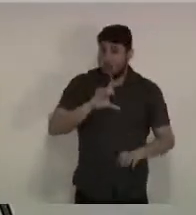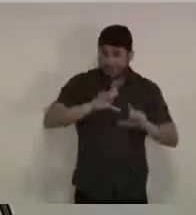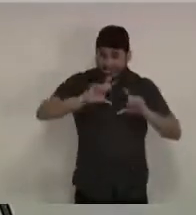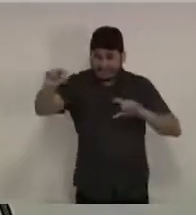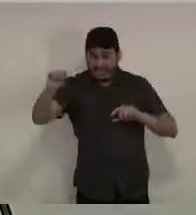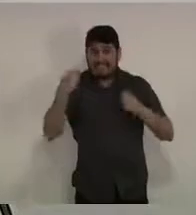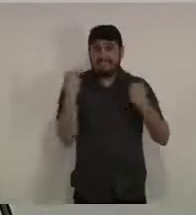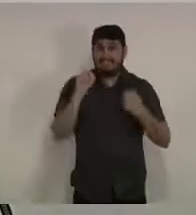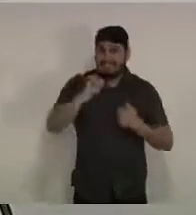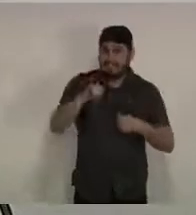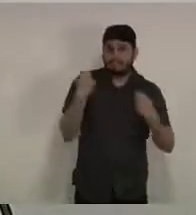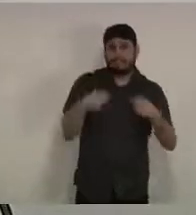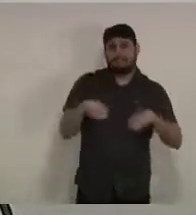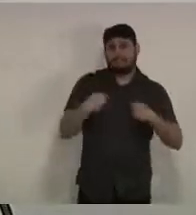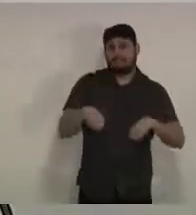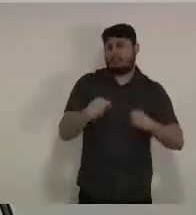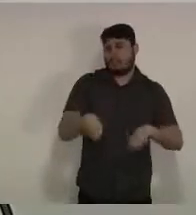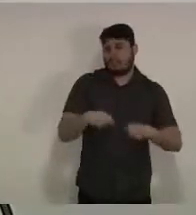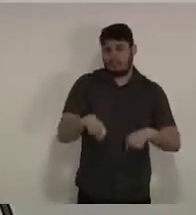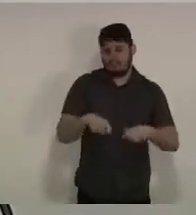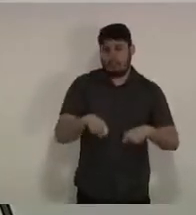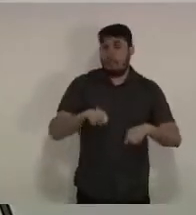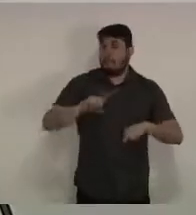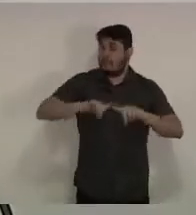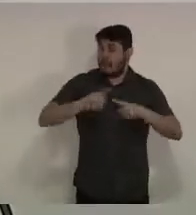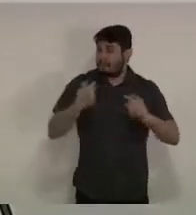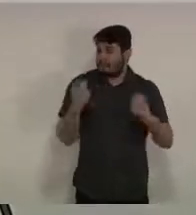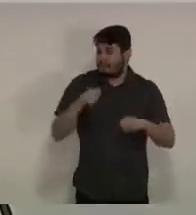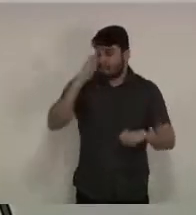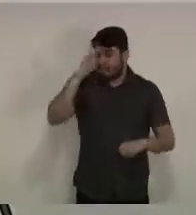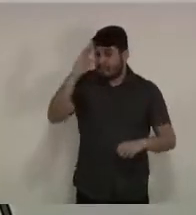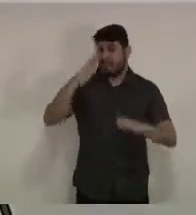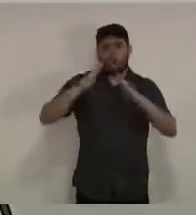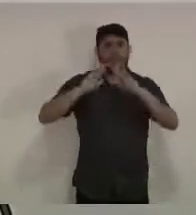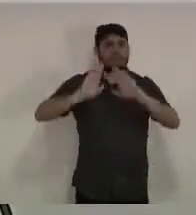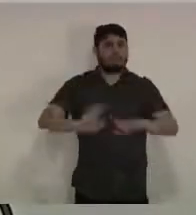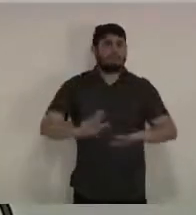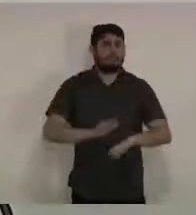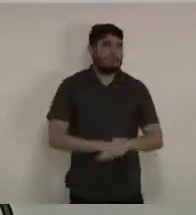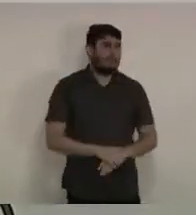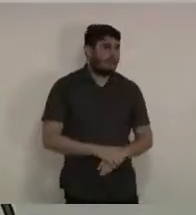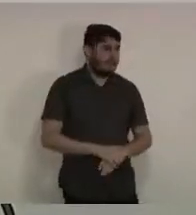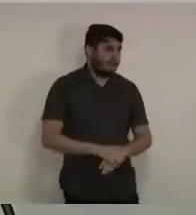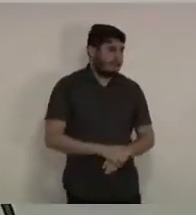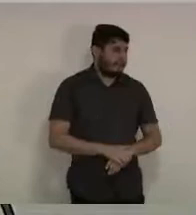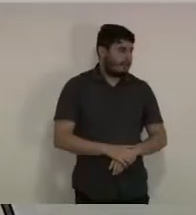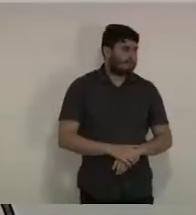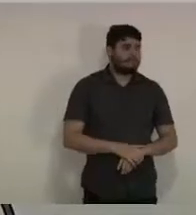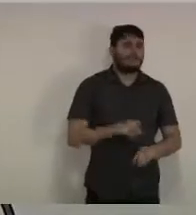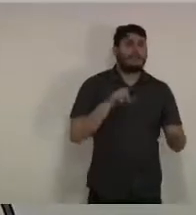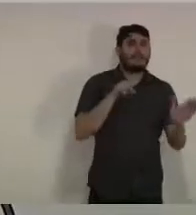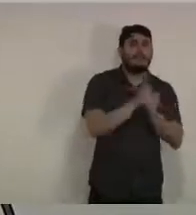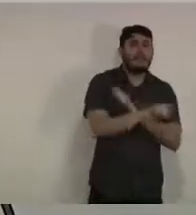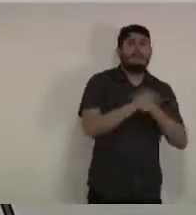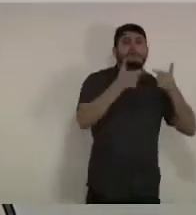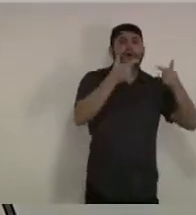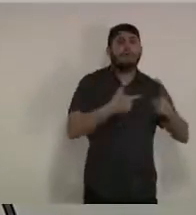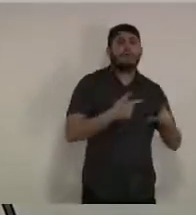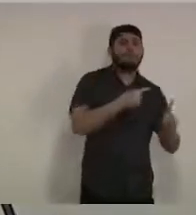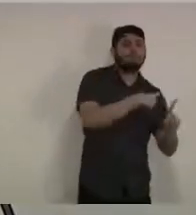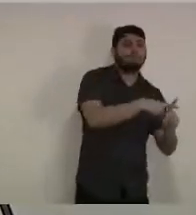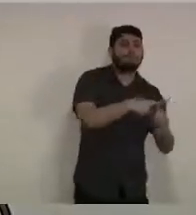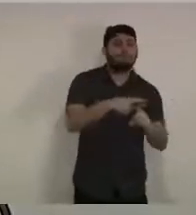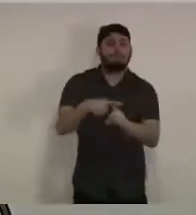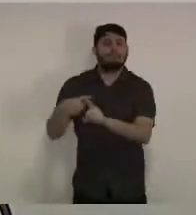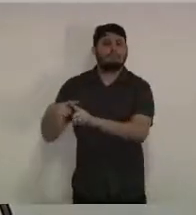máximo possível dentro de casa portal UOL onde vão ser enterradas as vítimas de covid-19 a cidade está